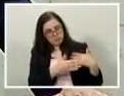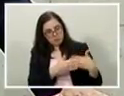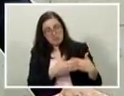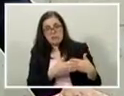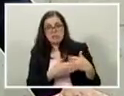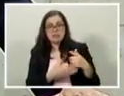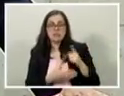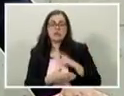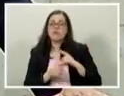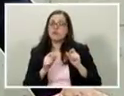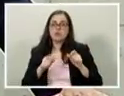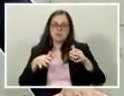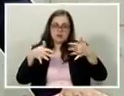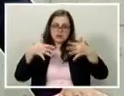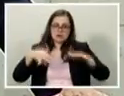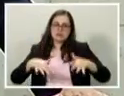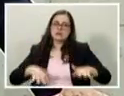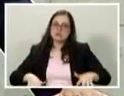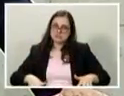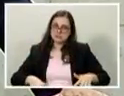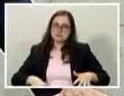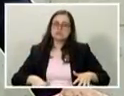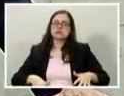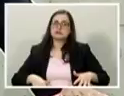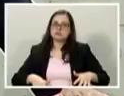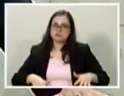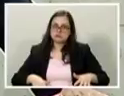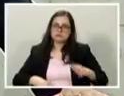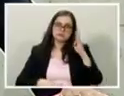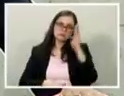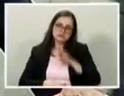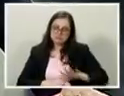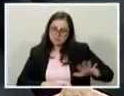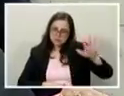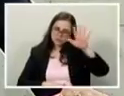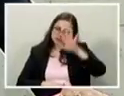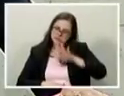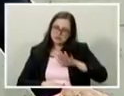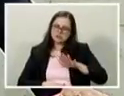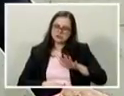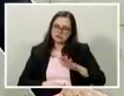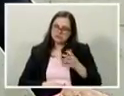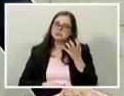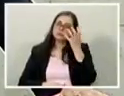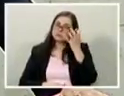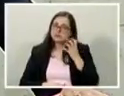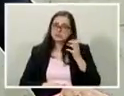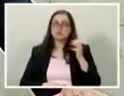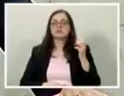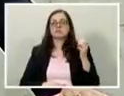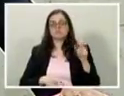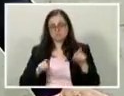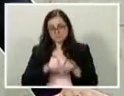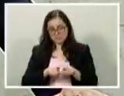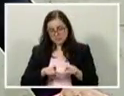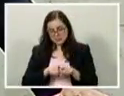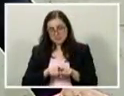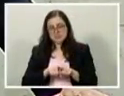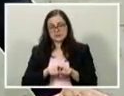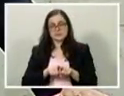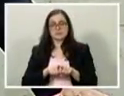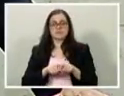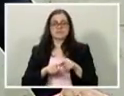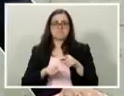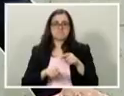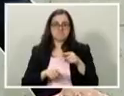crise institucional e política extremamente séria no país, em que, a